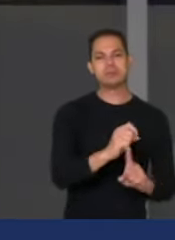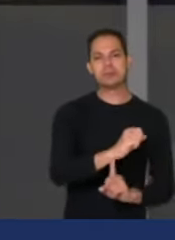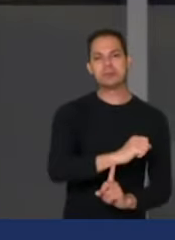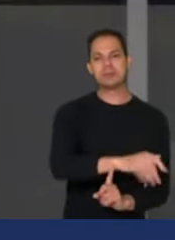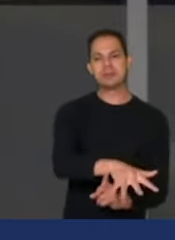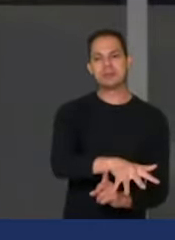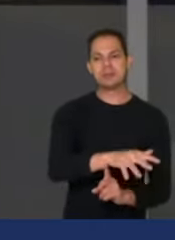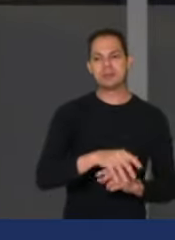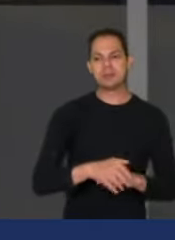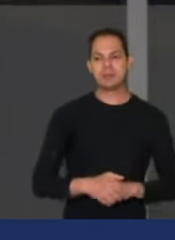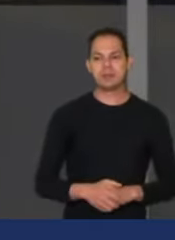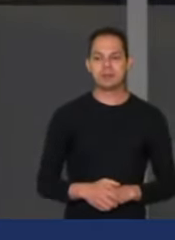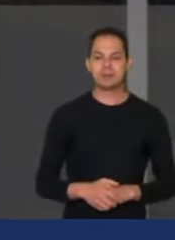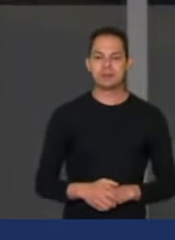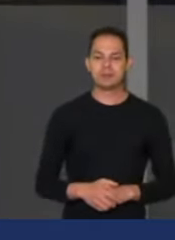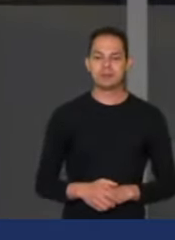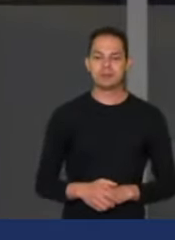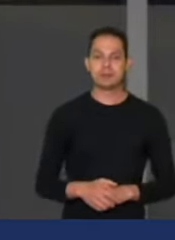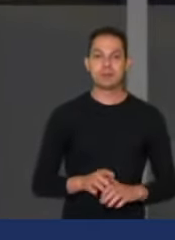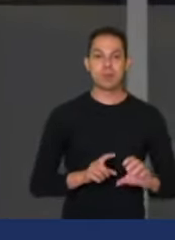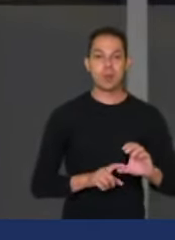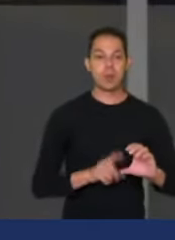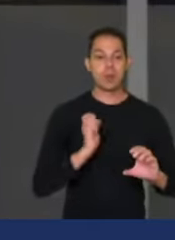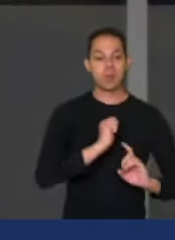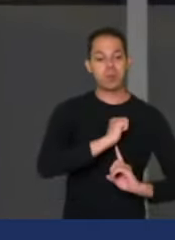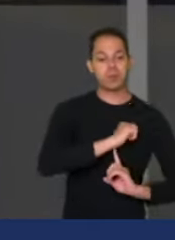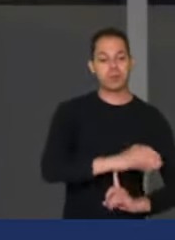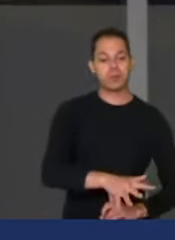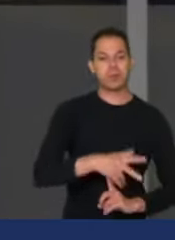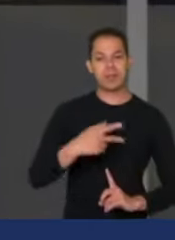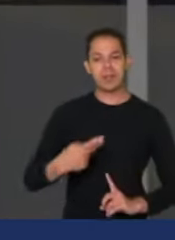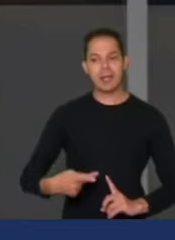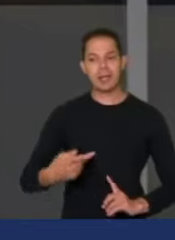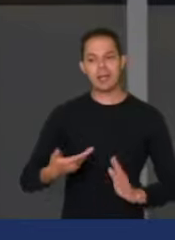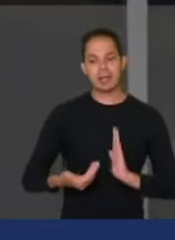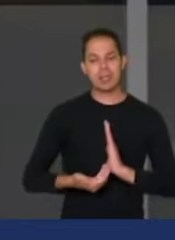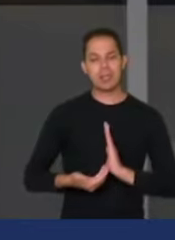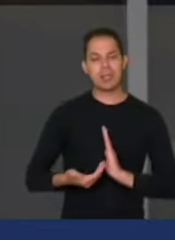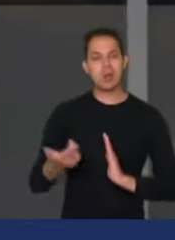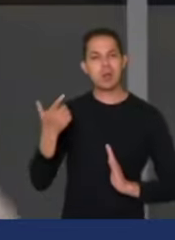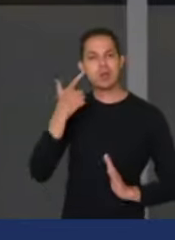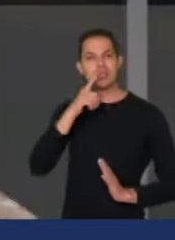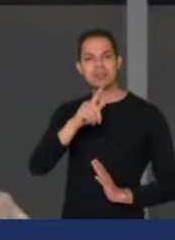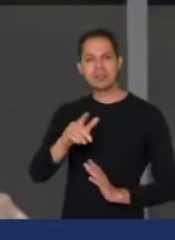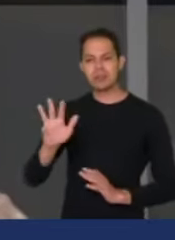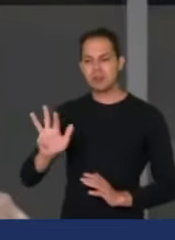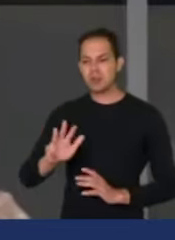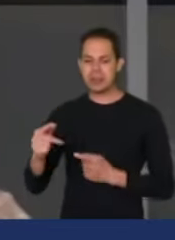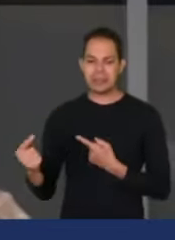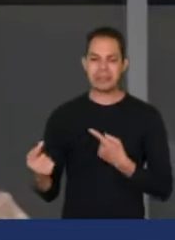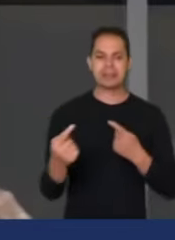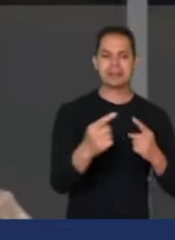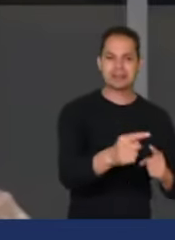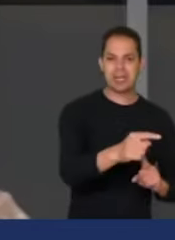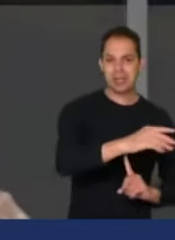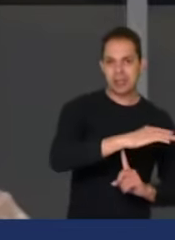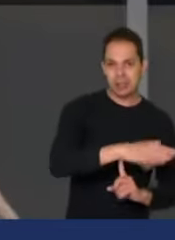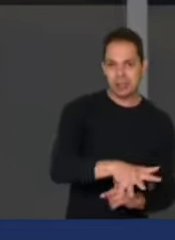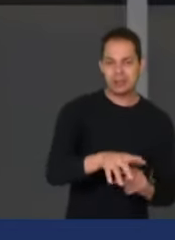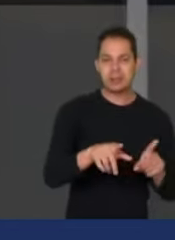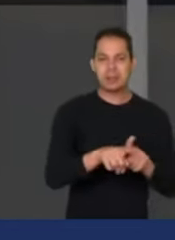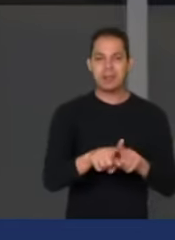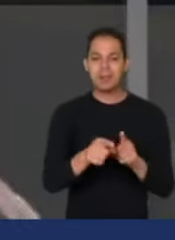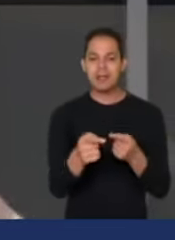Uma autonomia que foi uma conquista dessa casa. E quando ele faz esse ataque, ele ataca também a decisão tomada